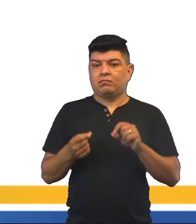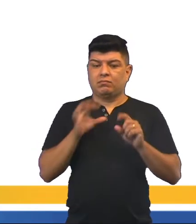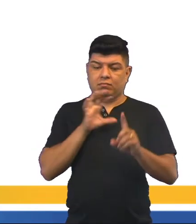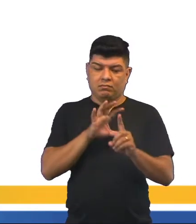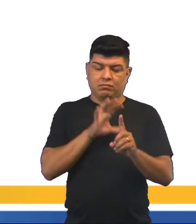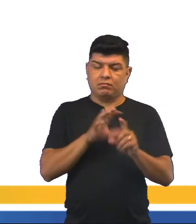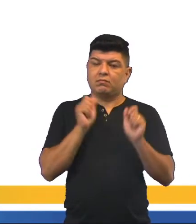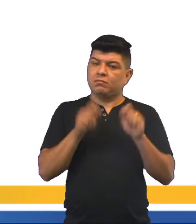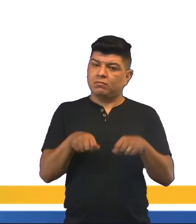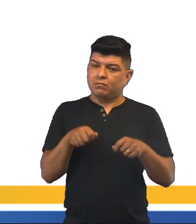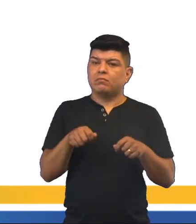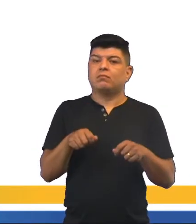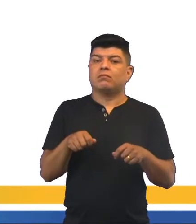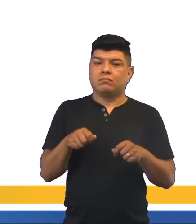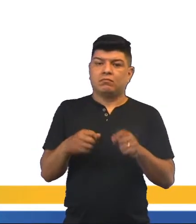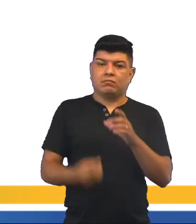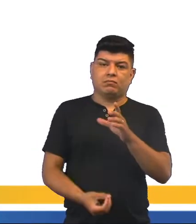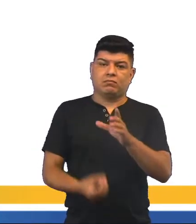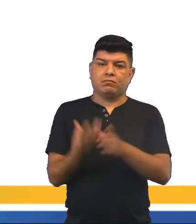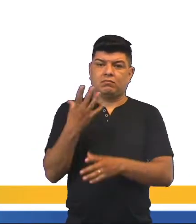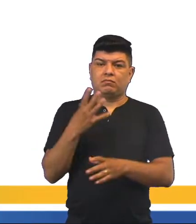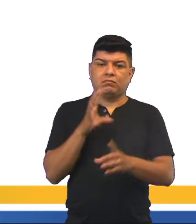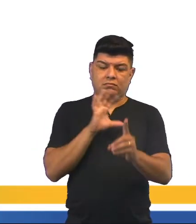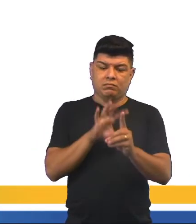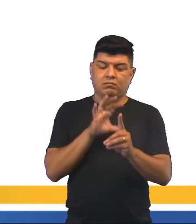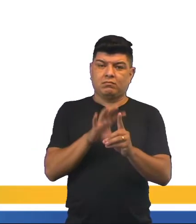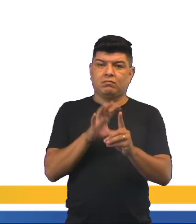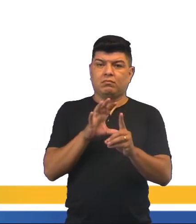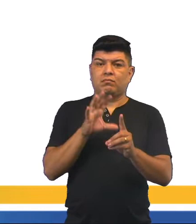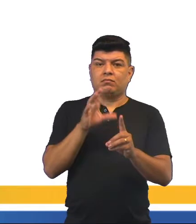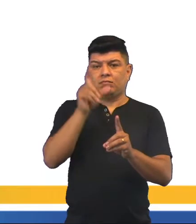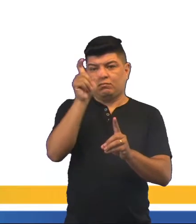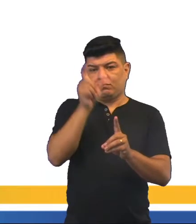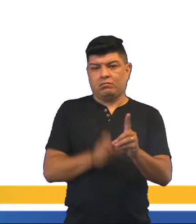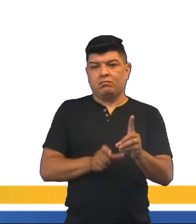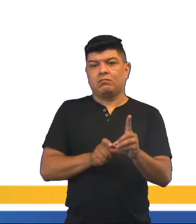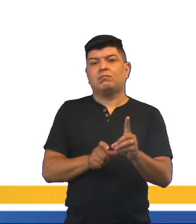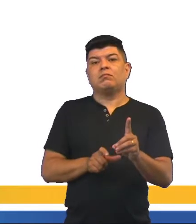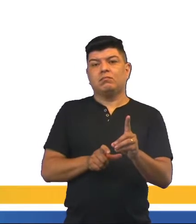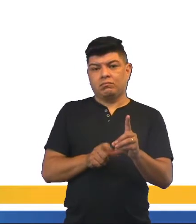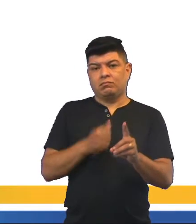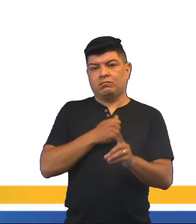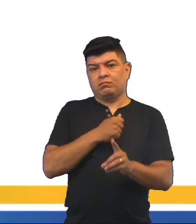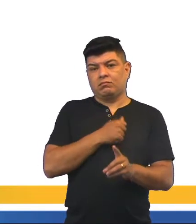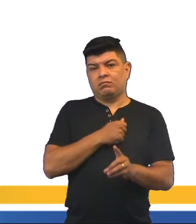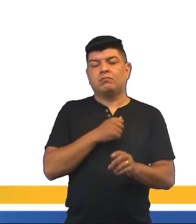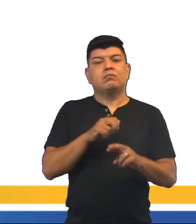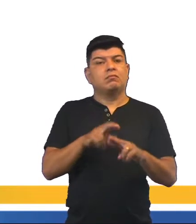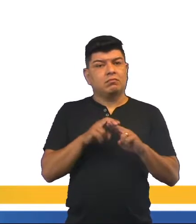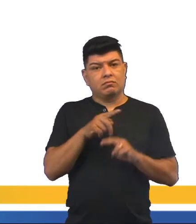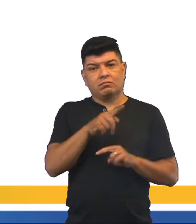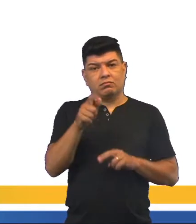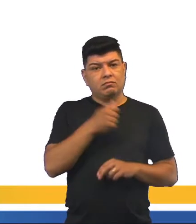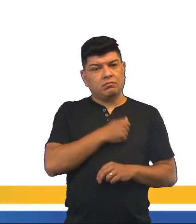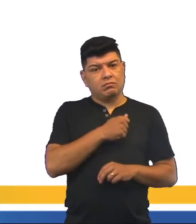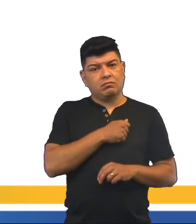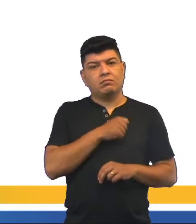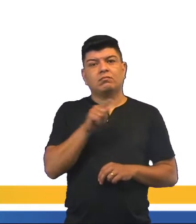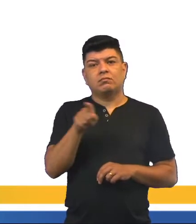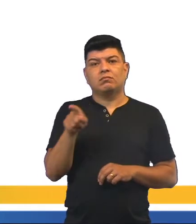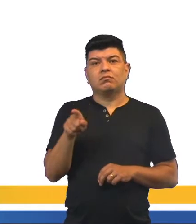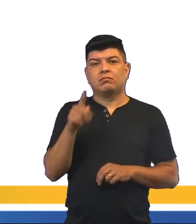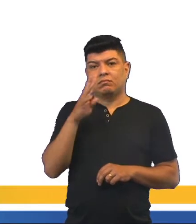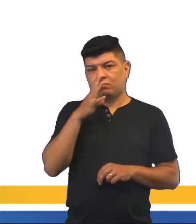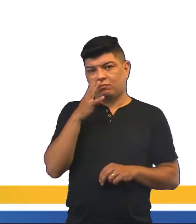influenciar no potencial criativo, impulsionando o ser criador do aluno, né? De você, aluno, que está